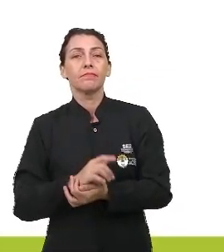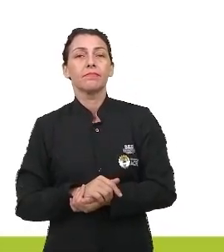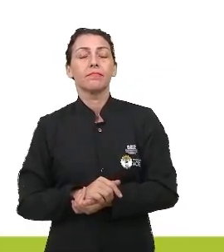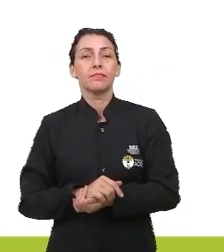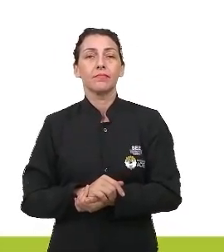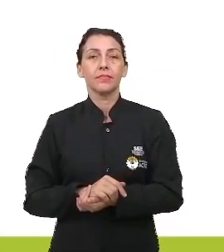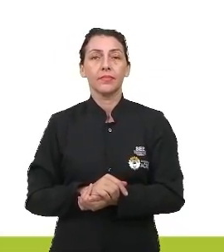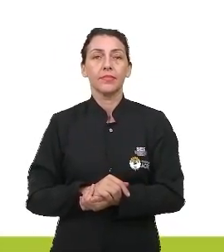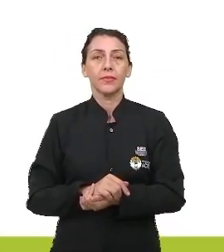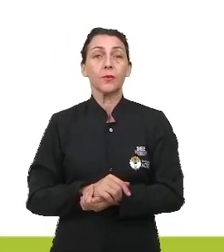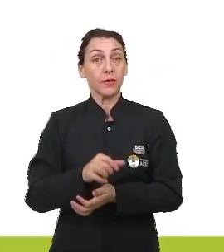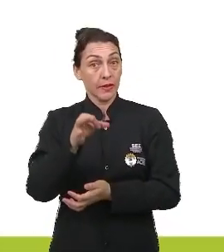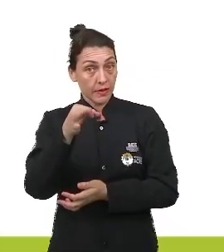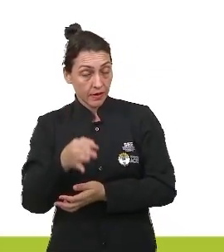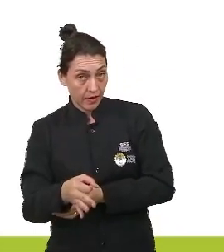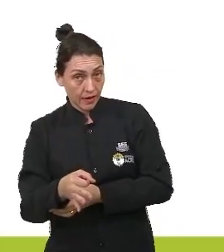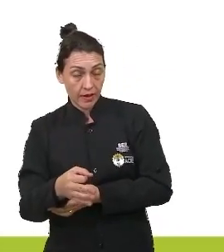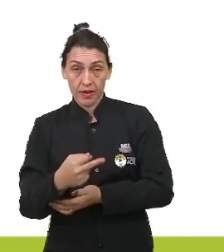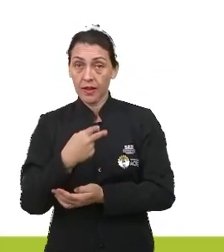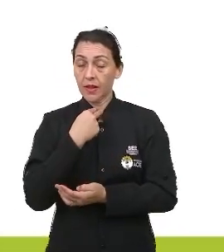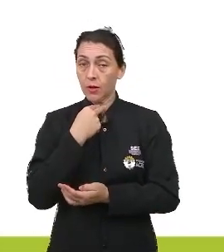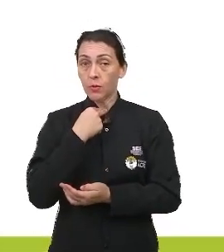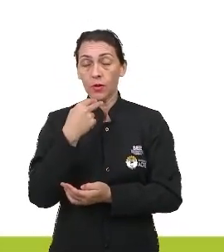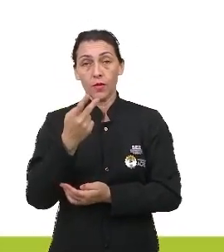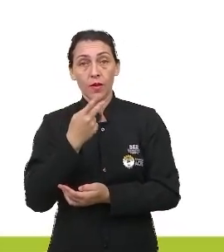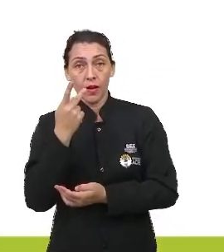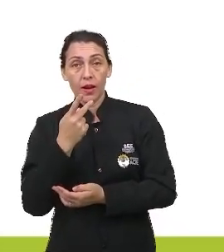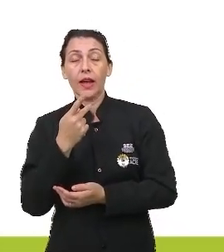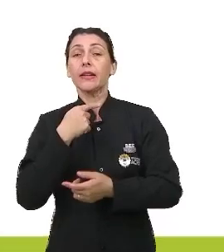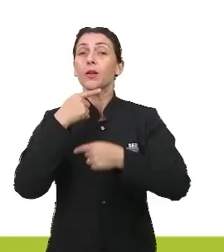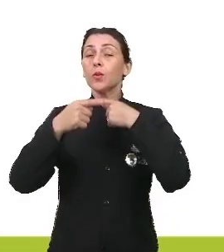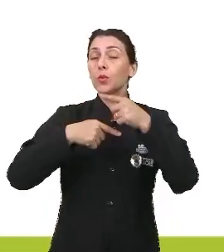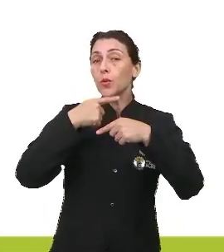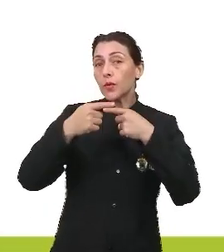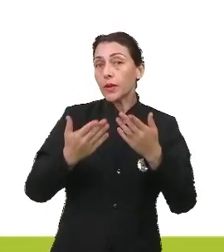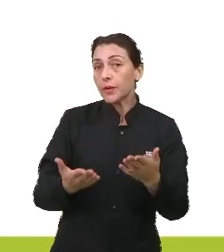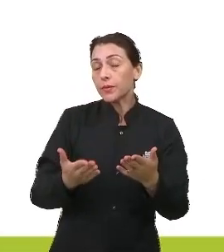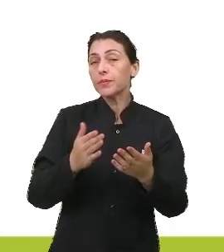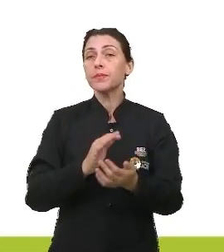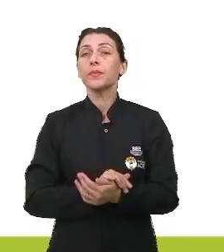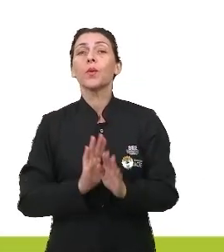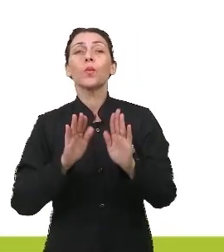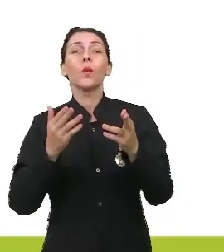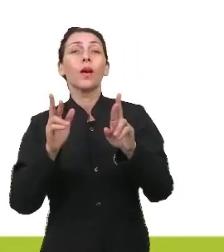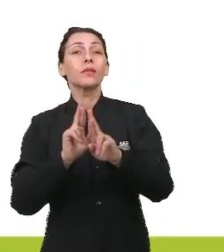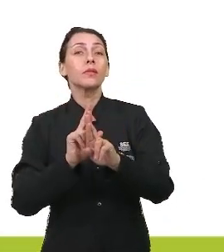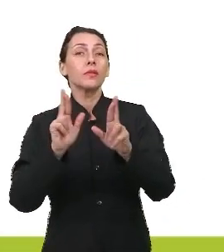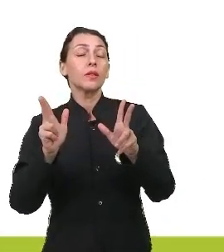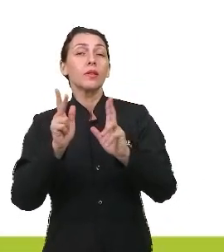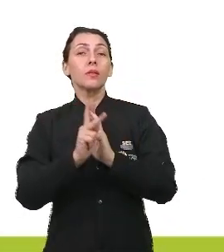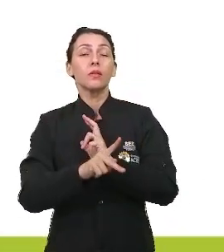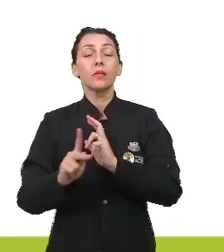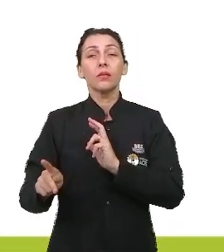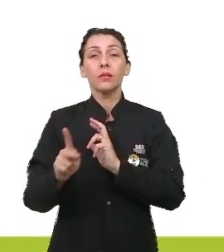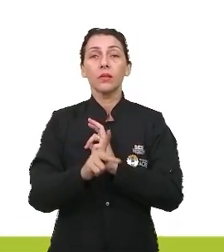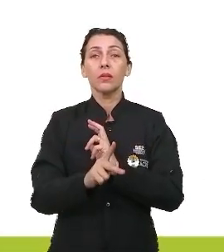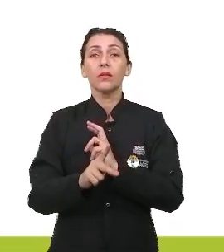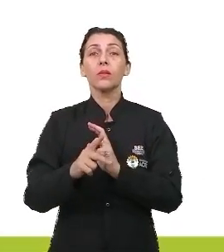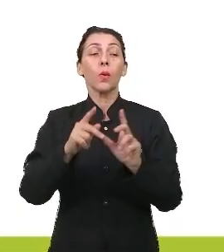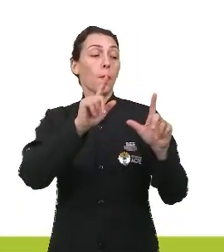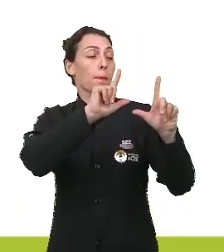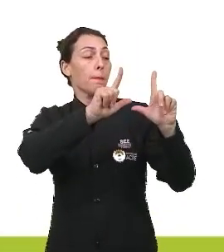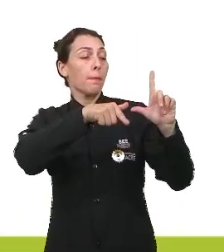eu tenho algo certo, ele não pode ser algo relativo, né, pessoal? Qual que a diferença, professor, entre o